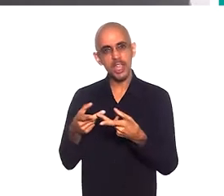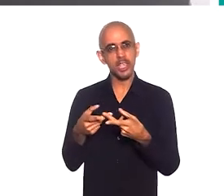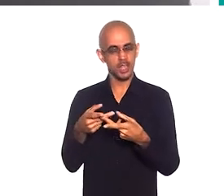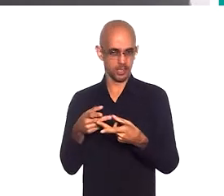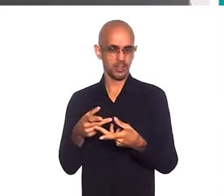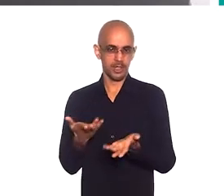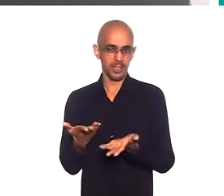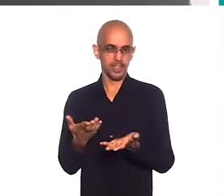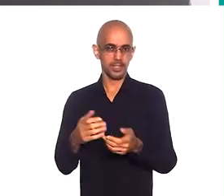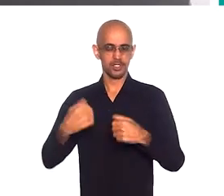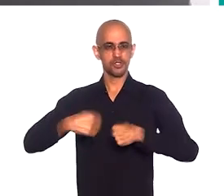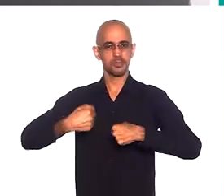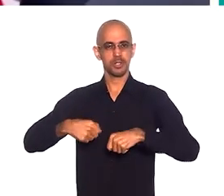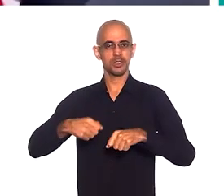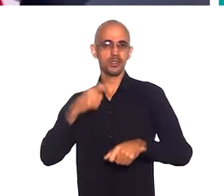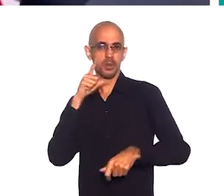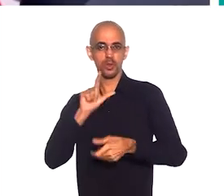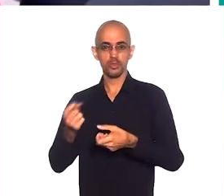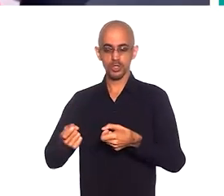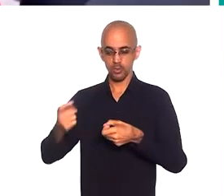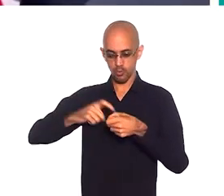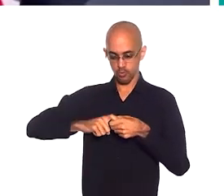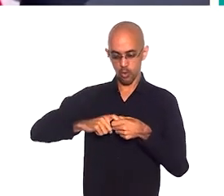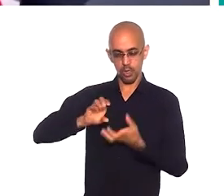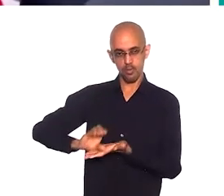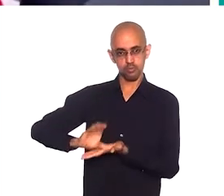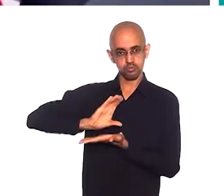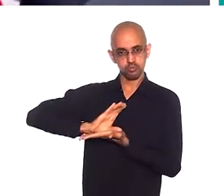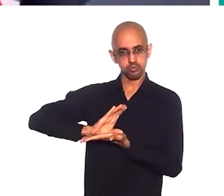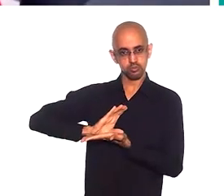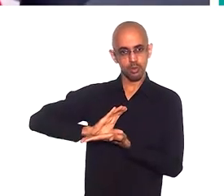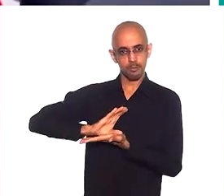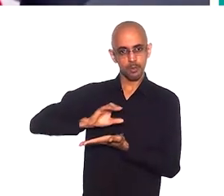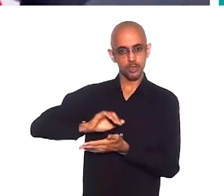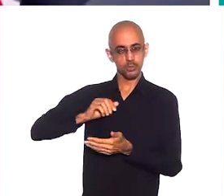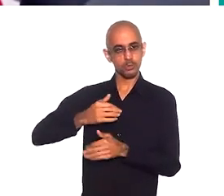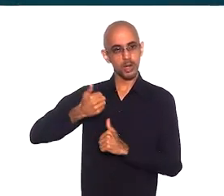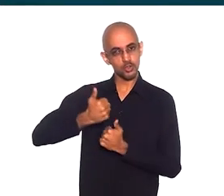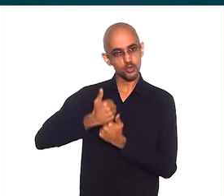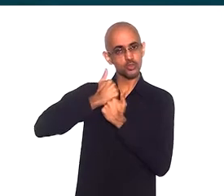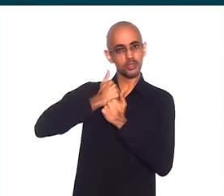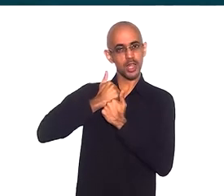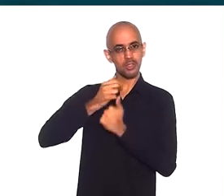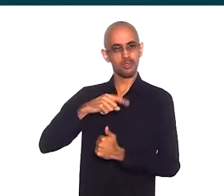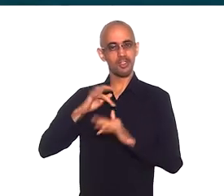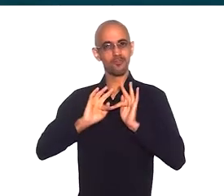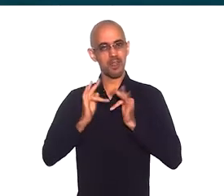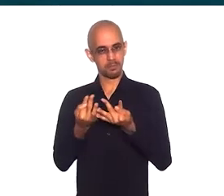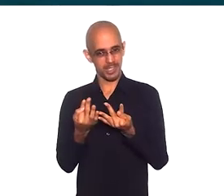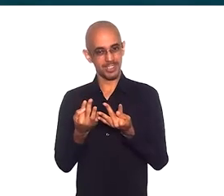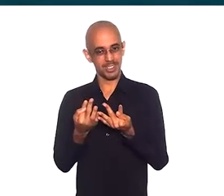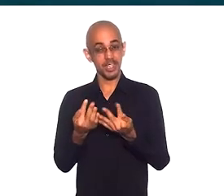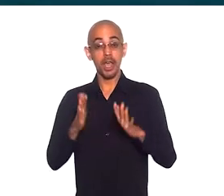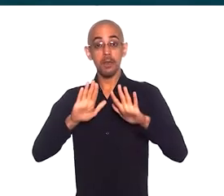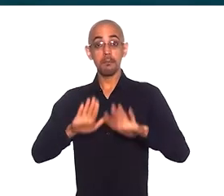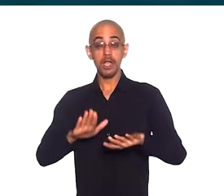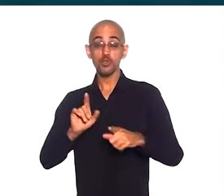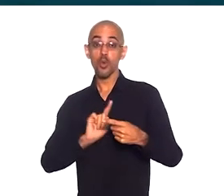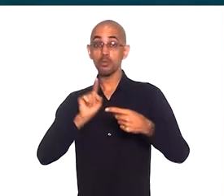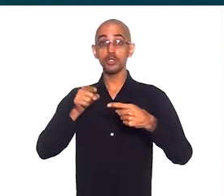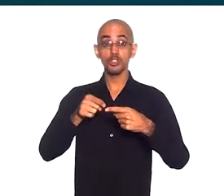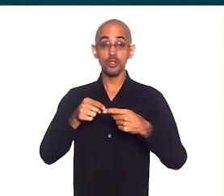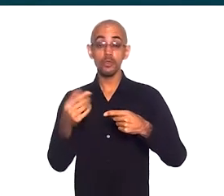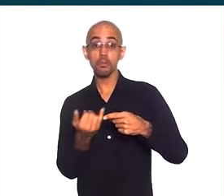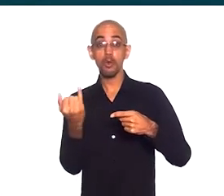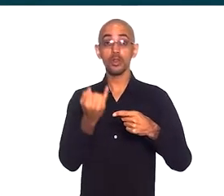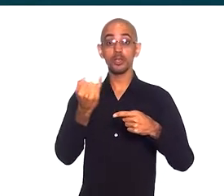lógico, para poder ter o recurso para o sustento de nossas famílias. E um dos objetivos importantes, que é um